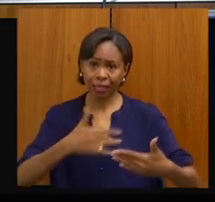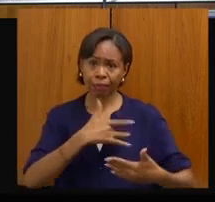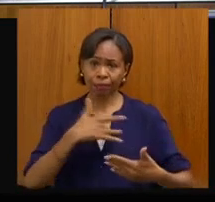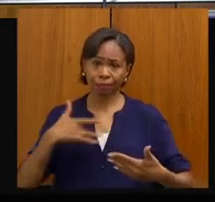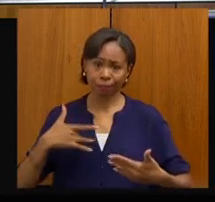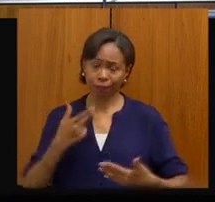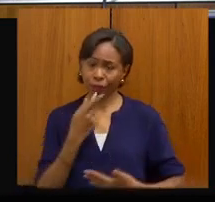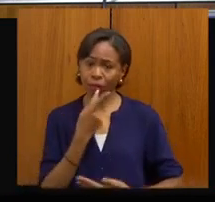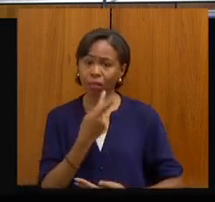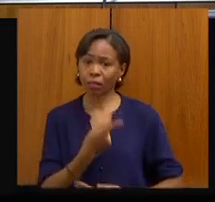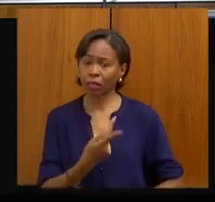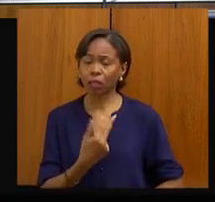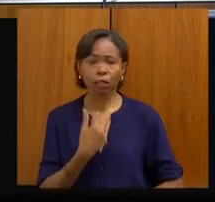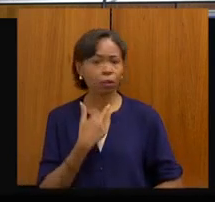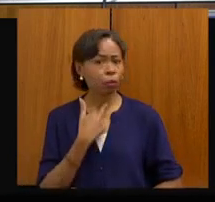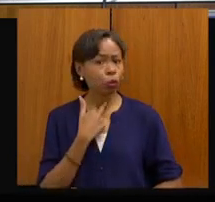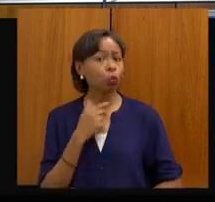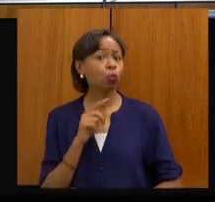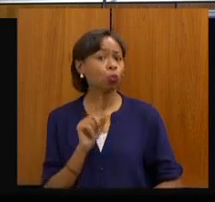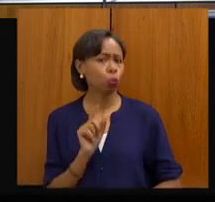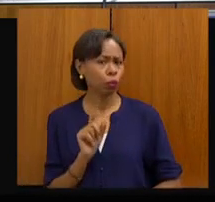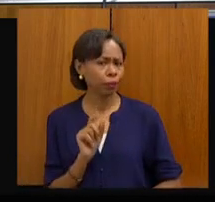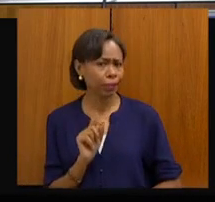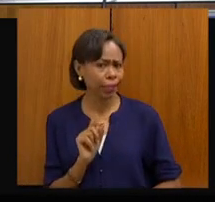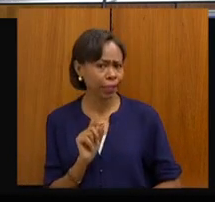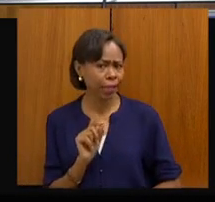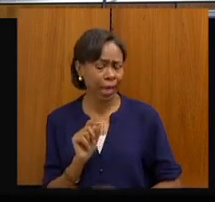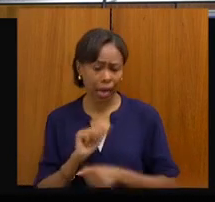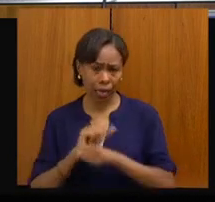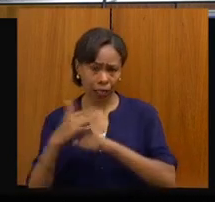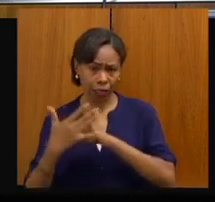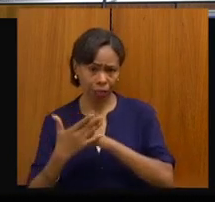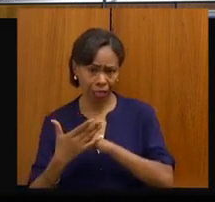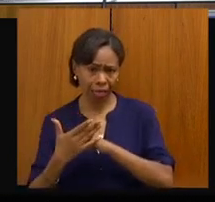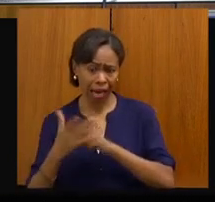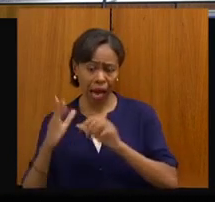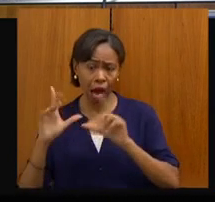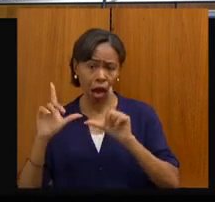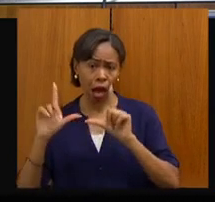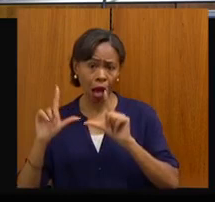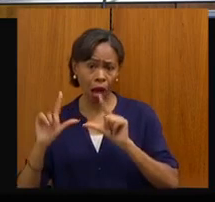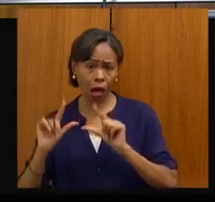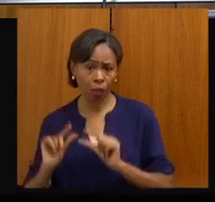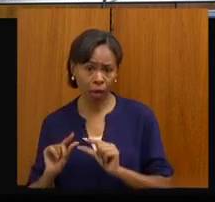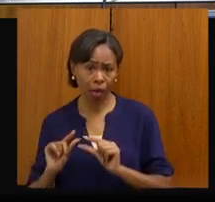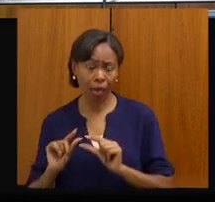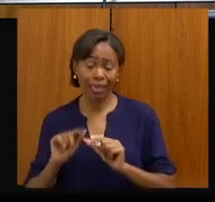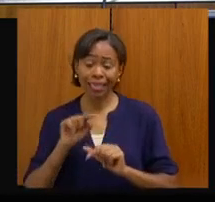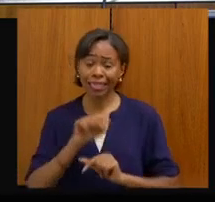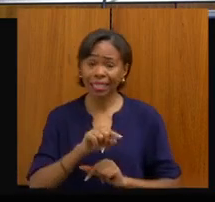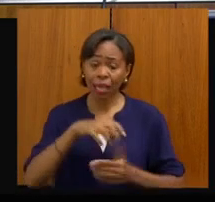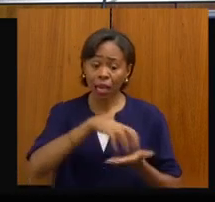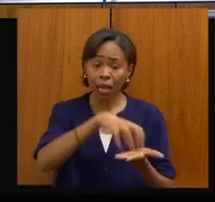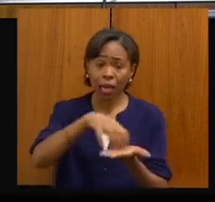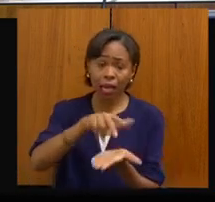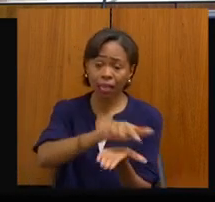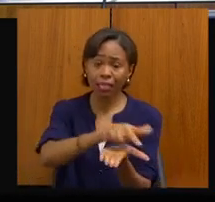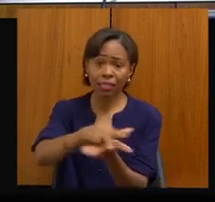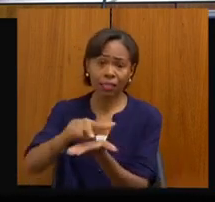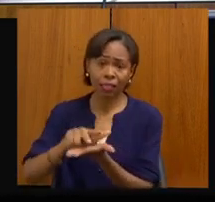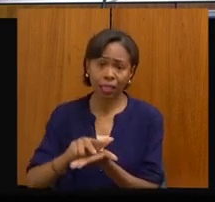podia sair da pandemia sem manter parte desses leitos, nós levamos esse pleito e conseguimos